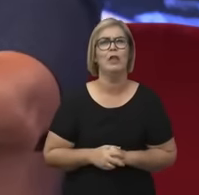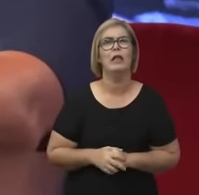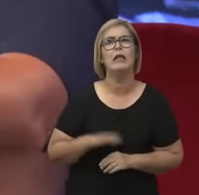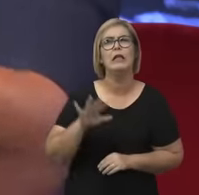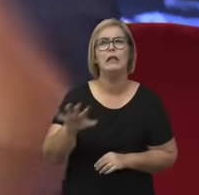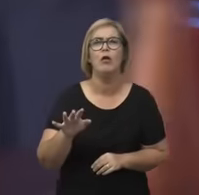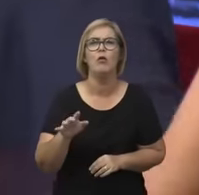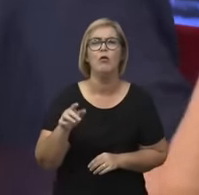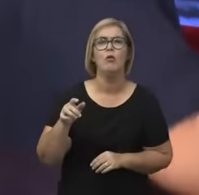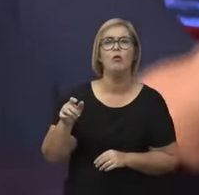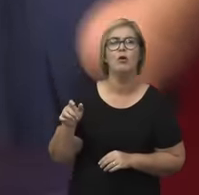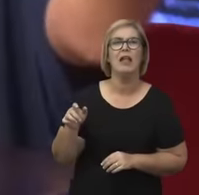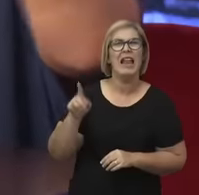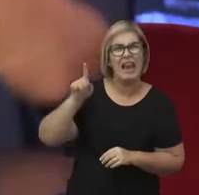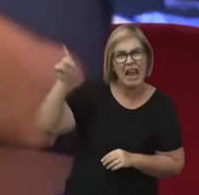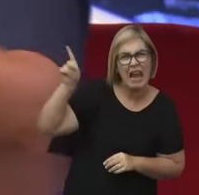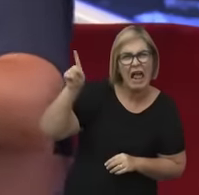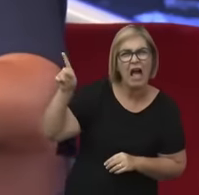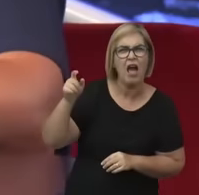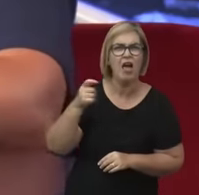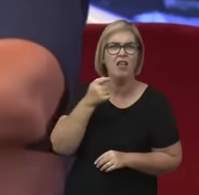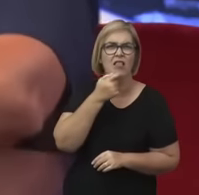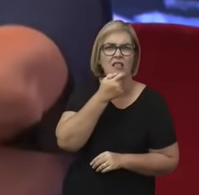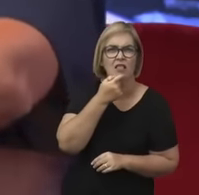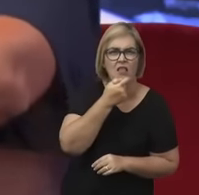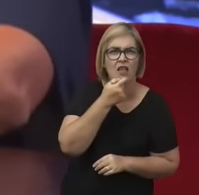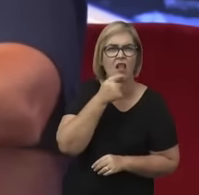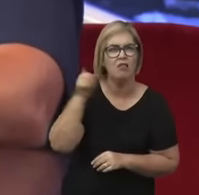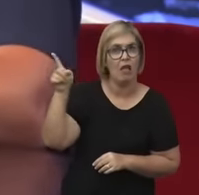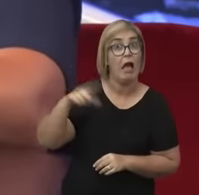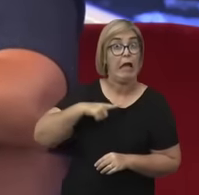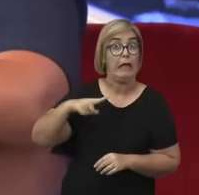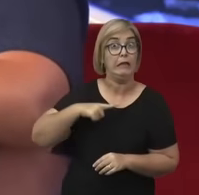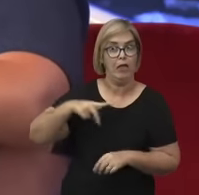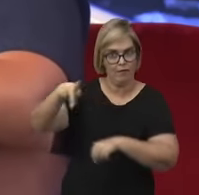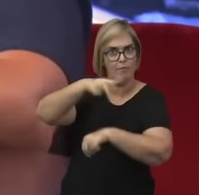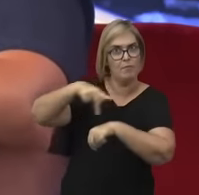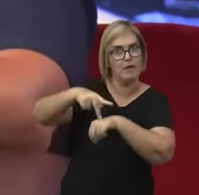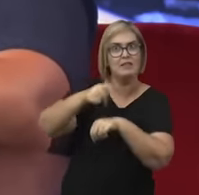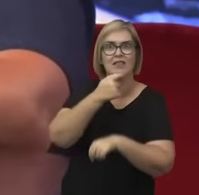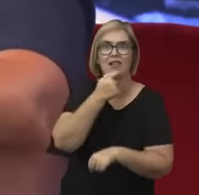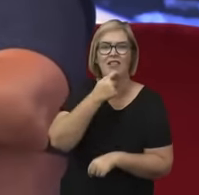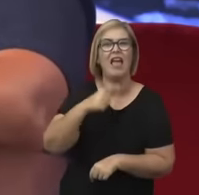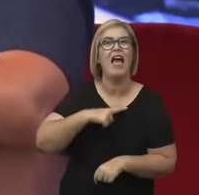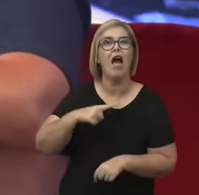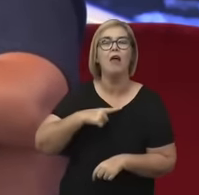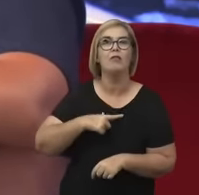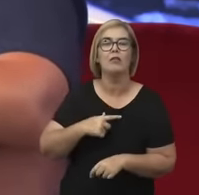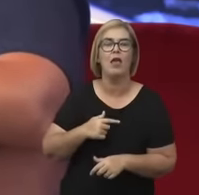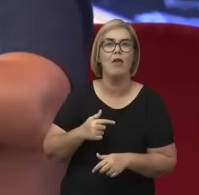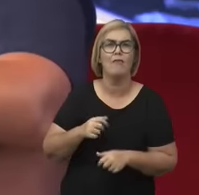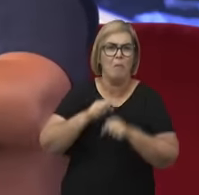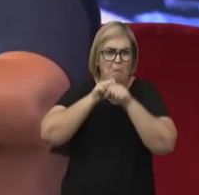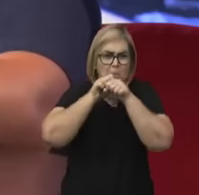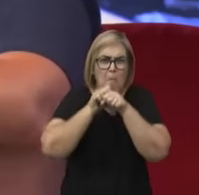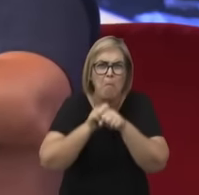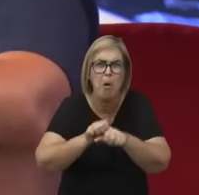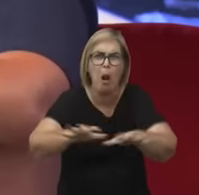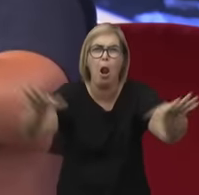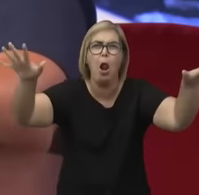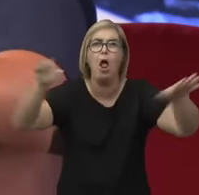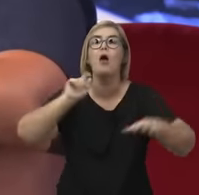eu falo isso para os meus alunos, eles pensam, o Estavam jogando... Uma guerra de panfletos. O que é isso? Então, com a